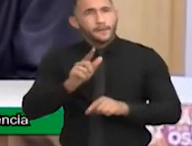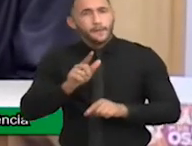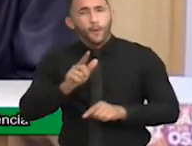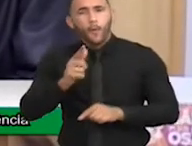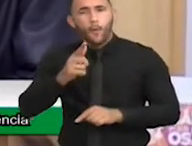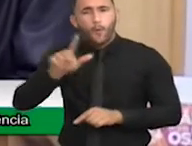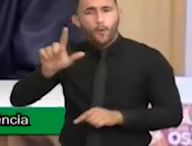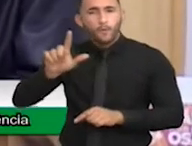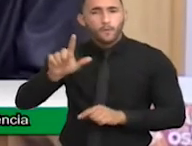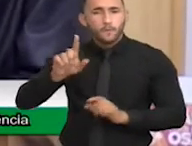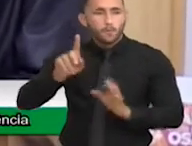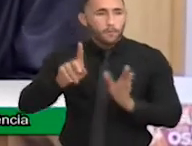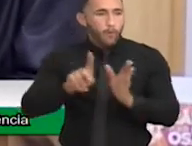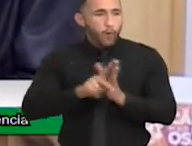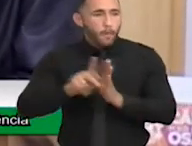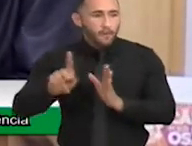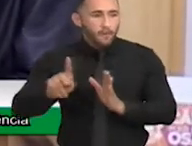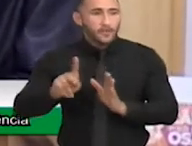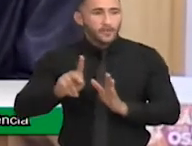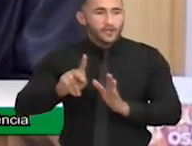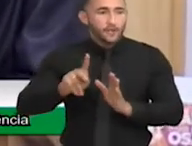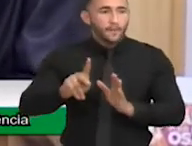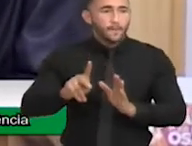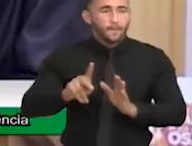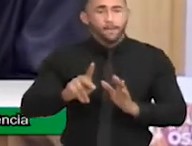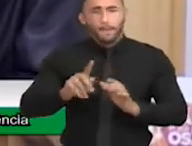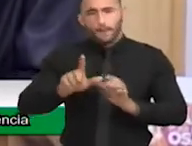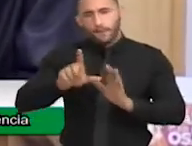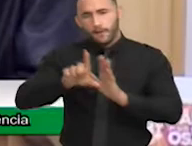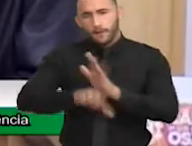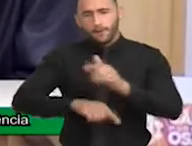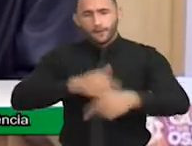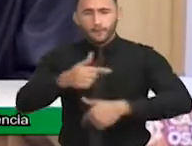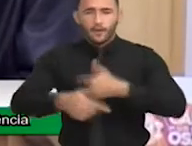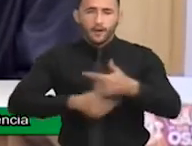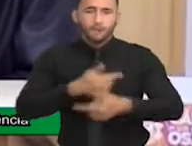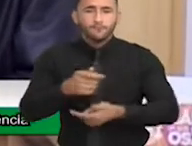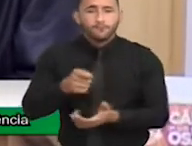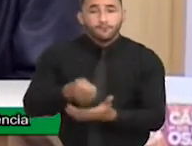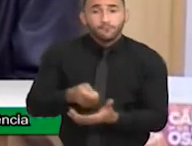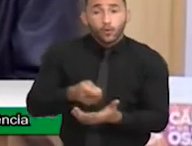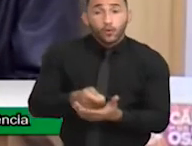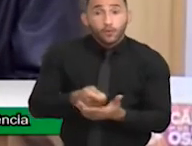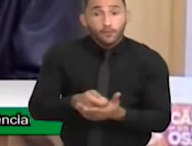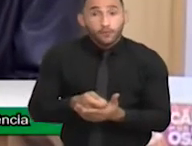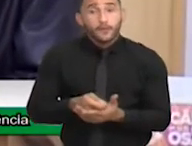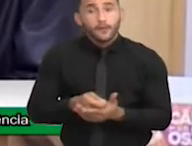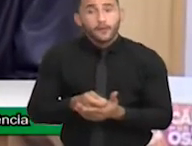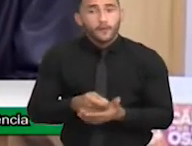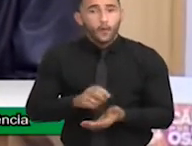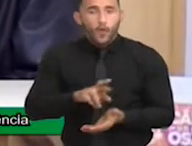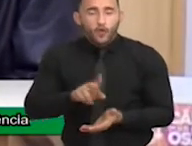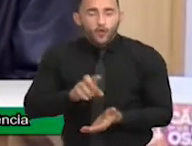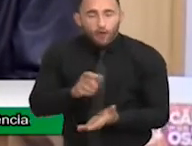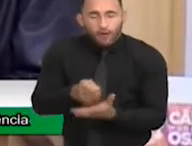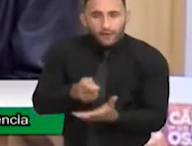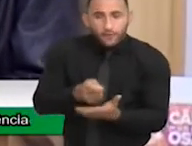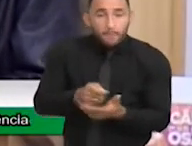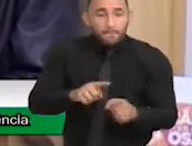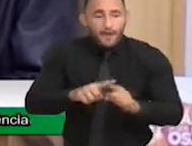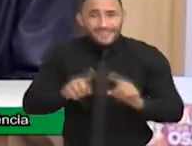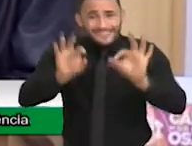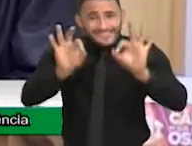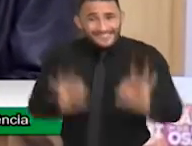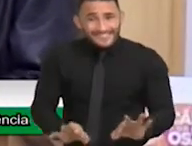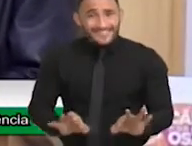convenções de direito do trabalho, convenções de direito internacional, vai garantir que seja efetivado, não apenas garantido, mas que se torne efetiva essa